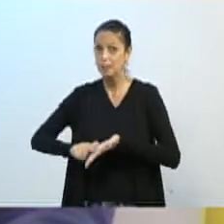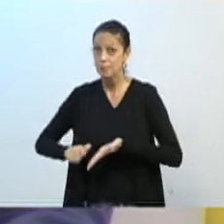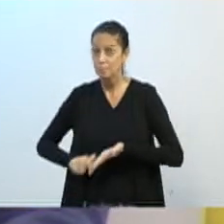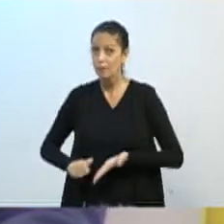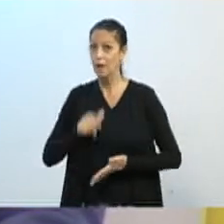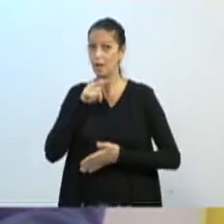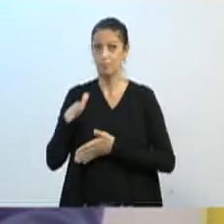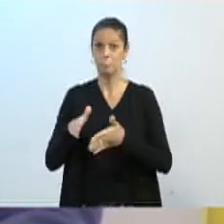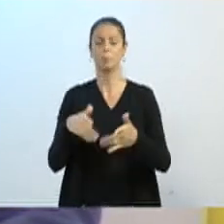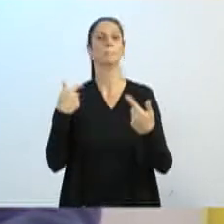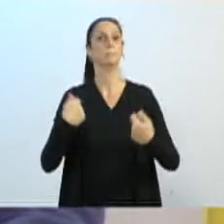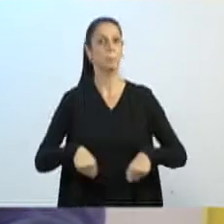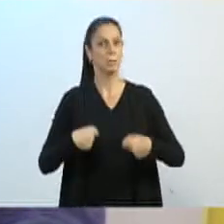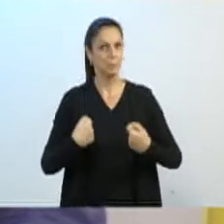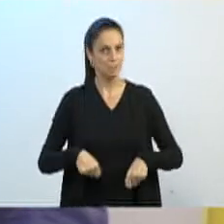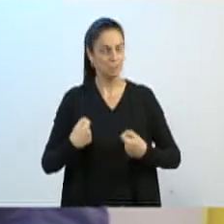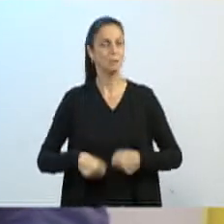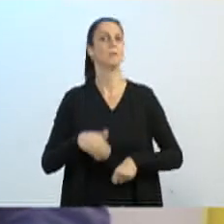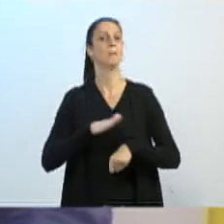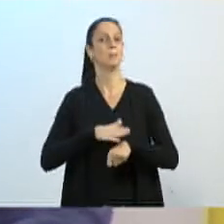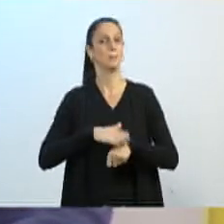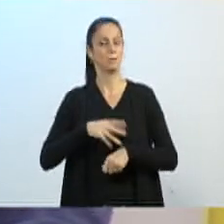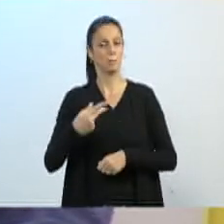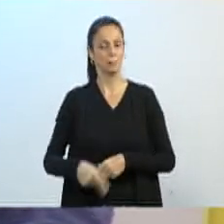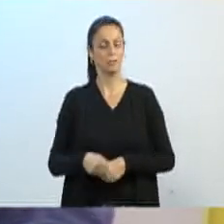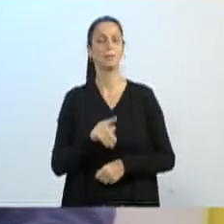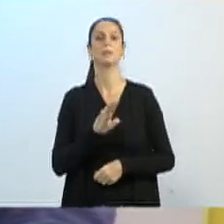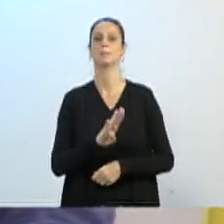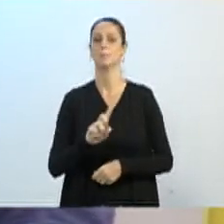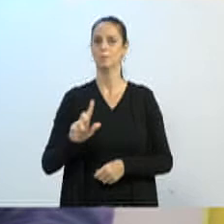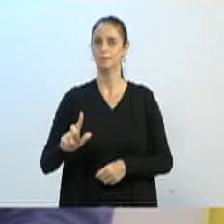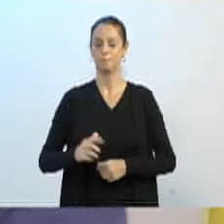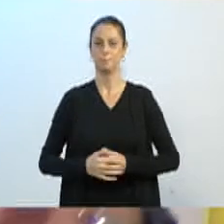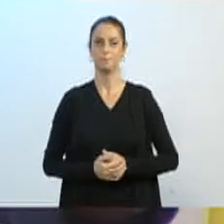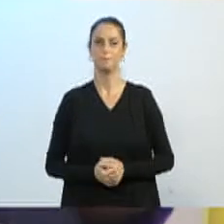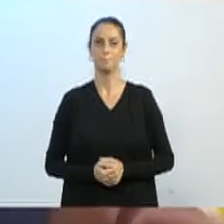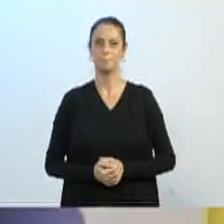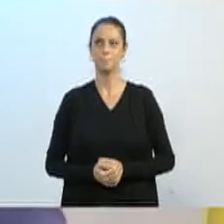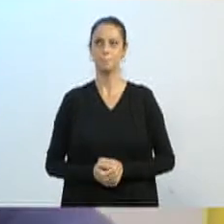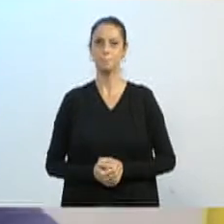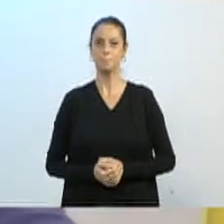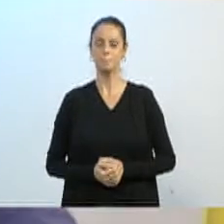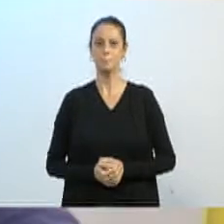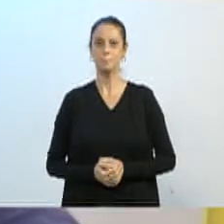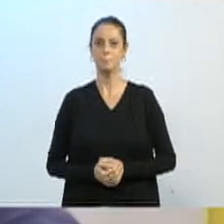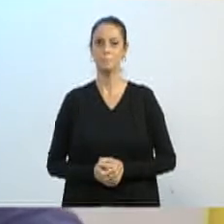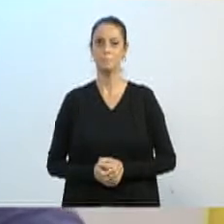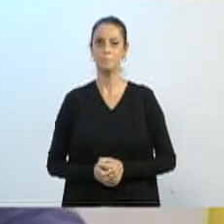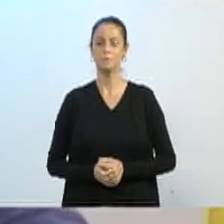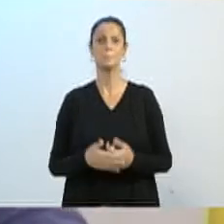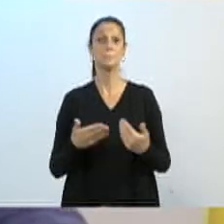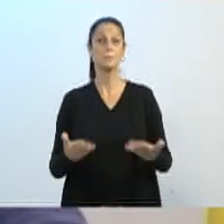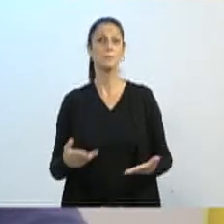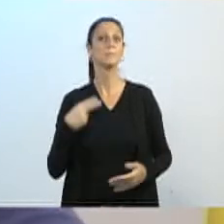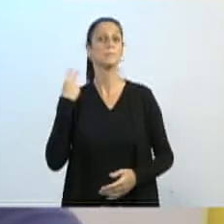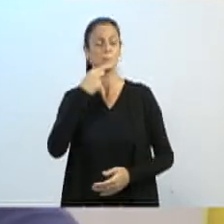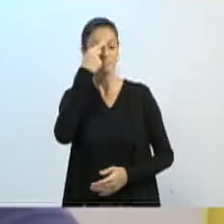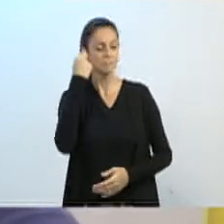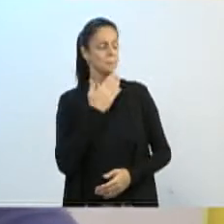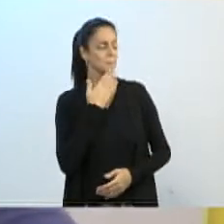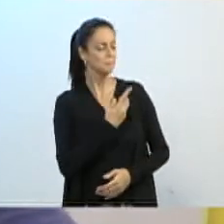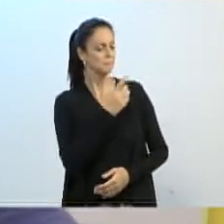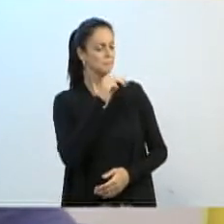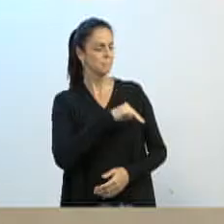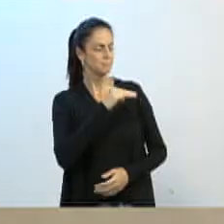de prevenção é necessário para toda a nossa cidade. Quero também, e aí me chamou a atenção, vereador Ito, um minuto só para terminar meu